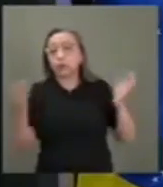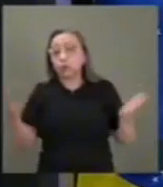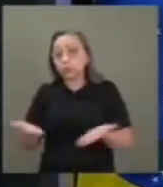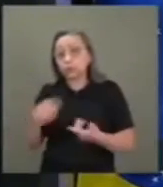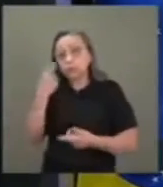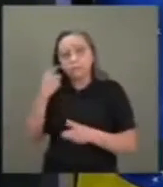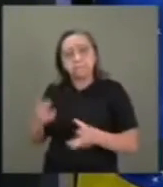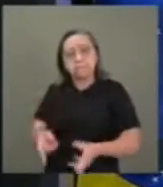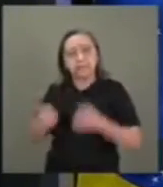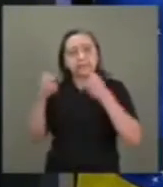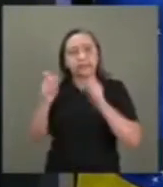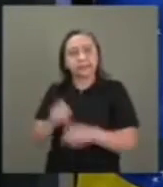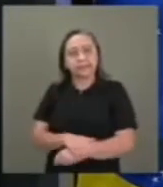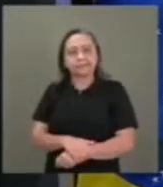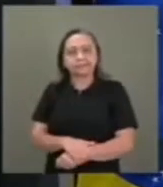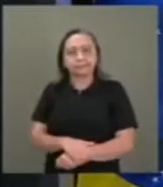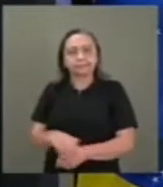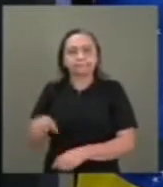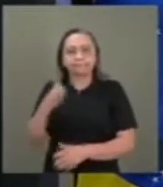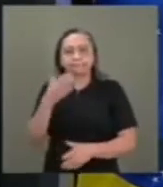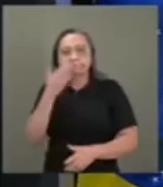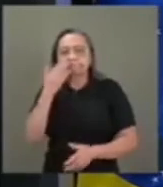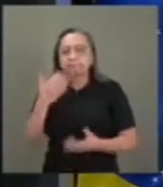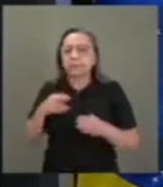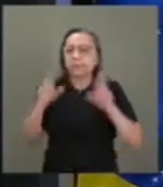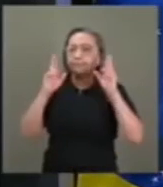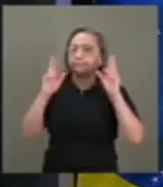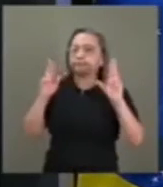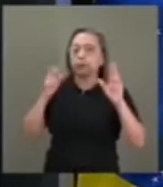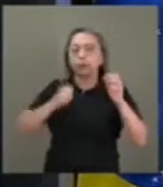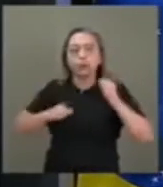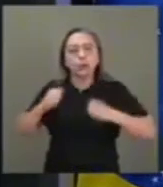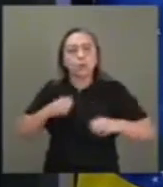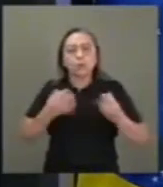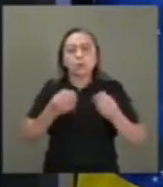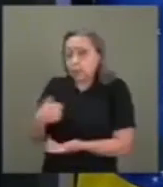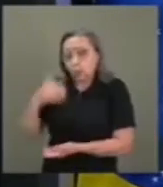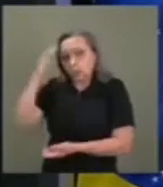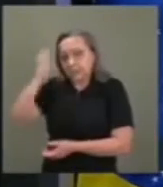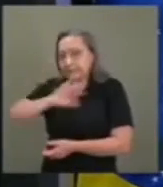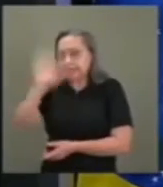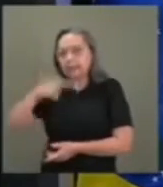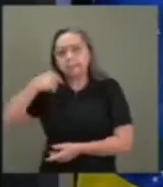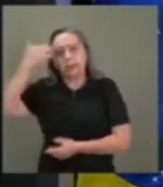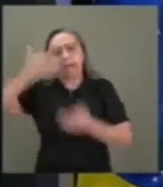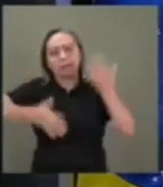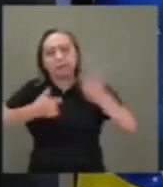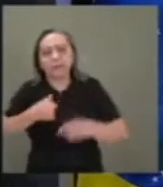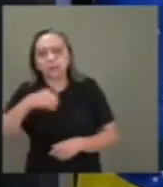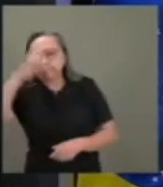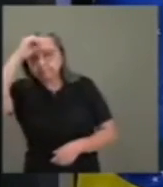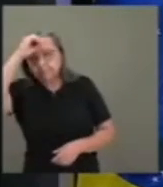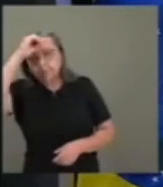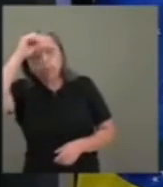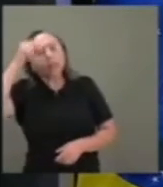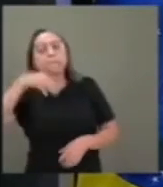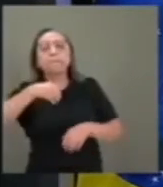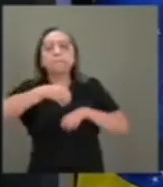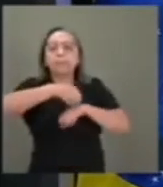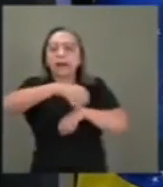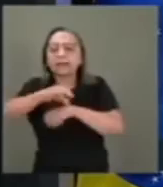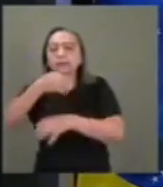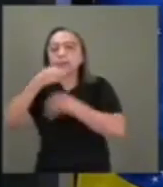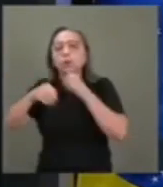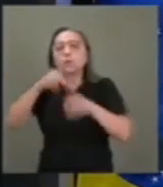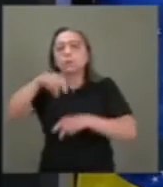percebe, que há uma expectativa muito grande da população brasileira, que passa para a opinião pública brasileira,